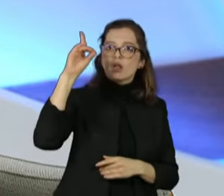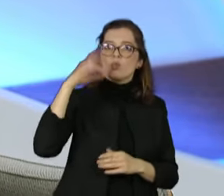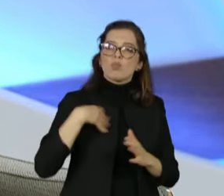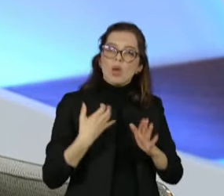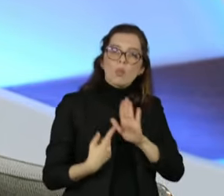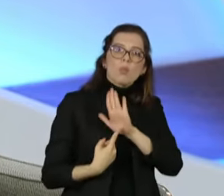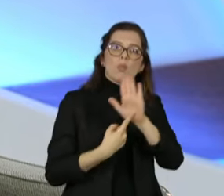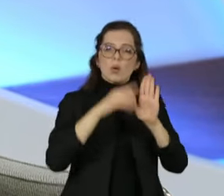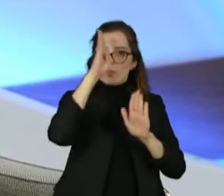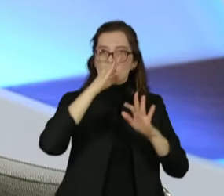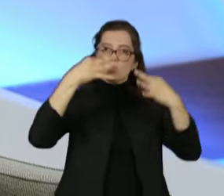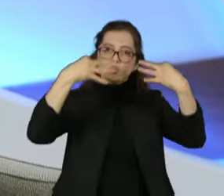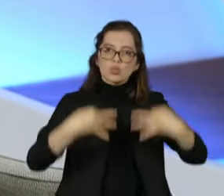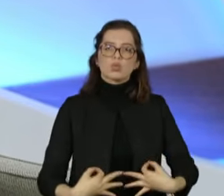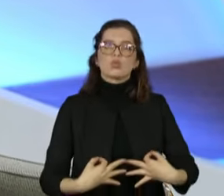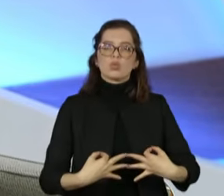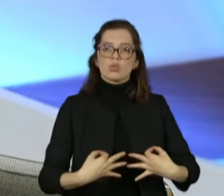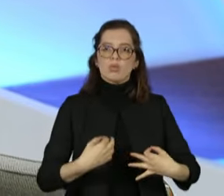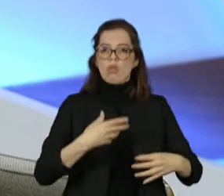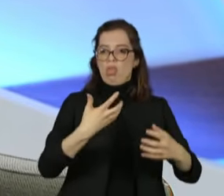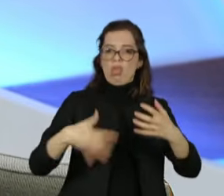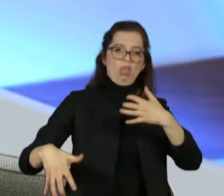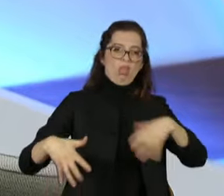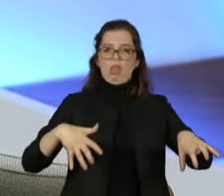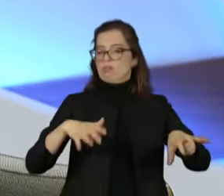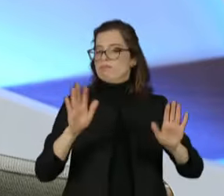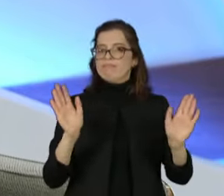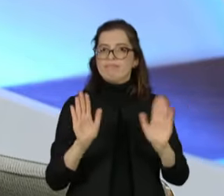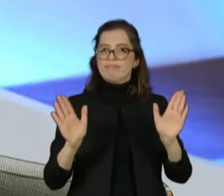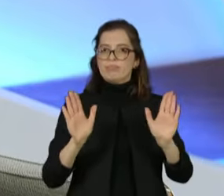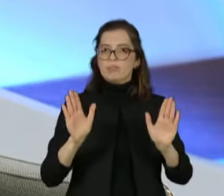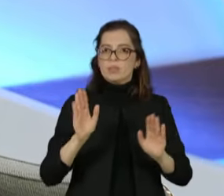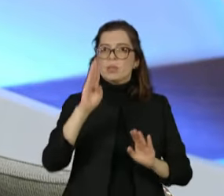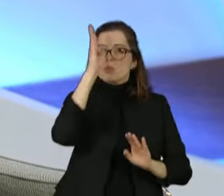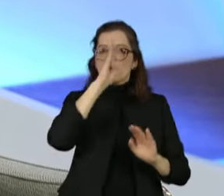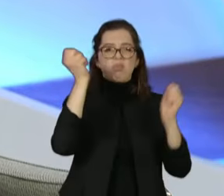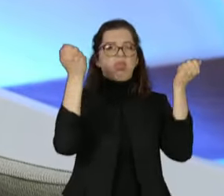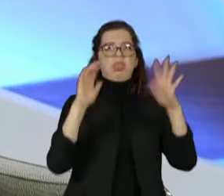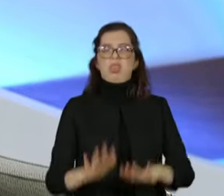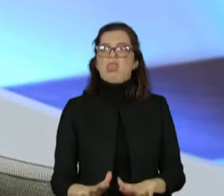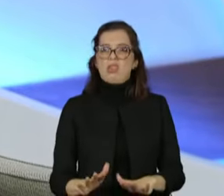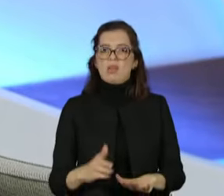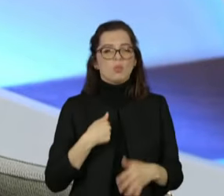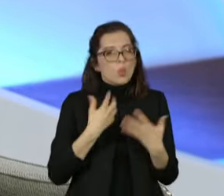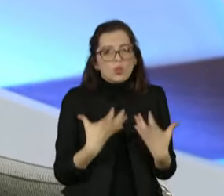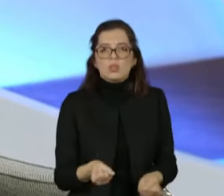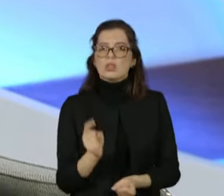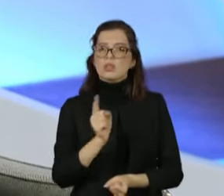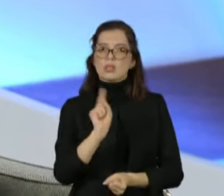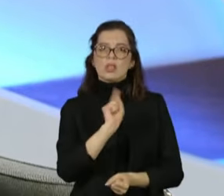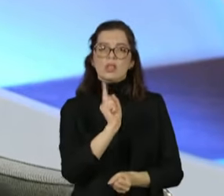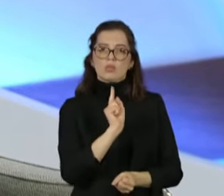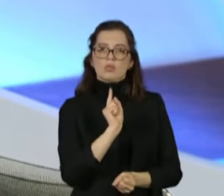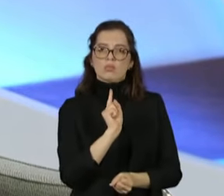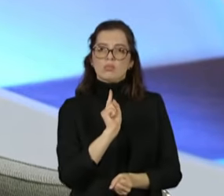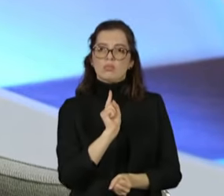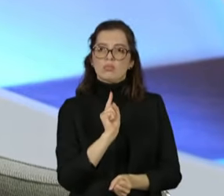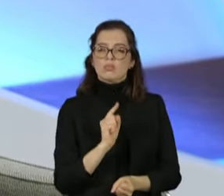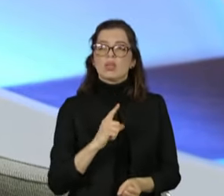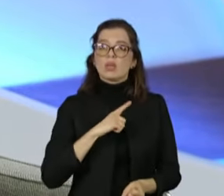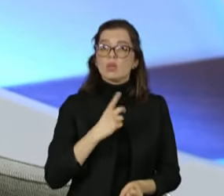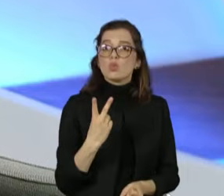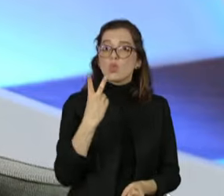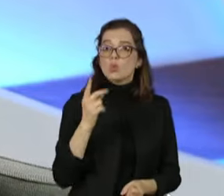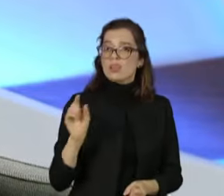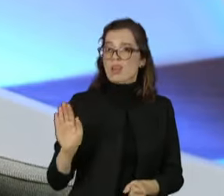polarização esteja levando o Brasil para o abismo e que tenhamos hoje dois candidatos que despontam nas